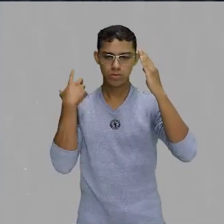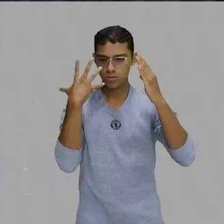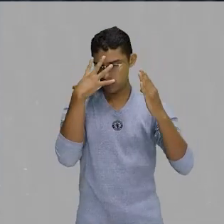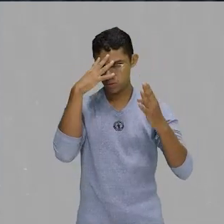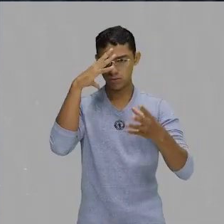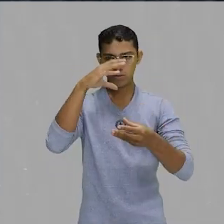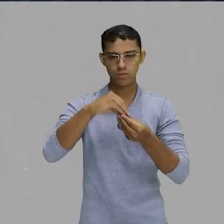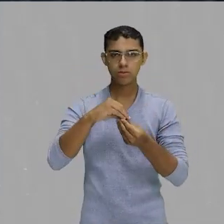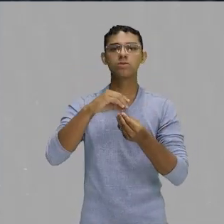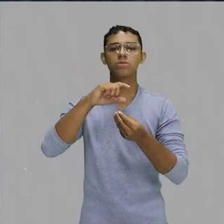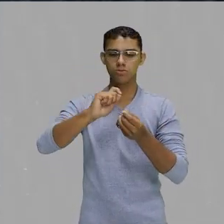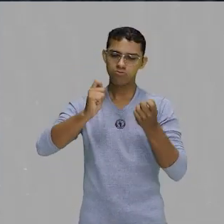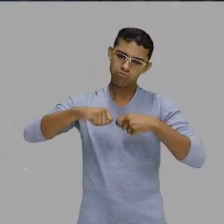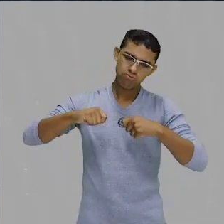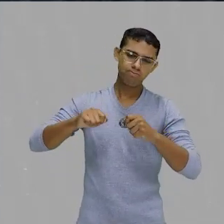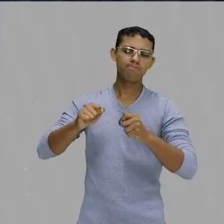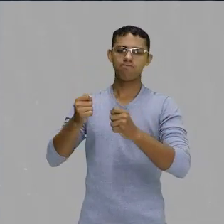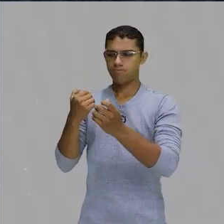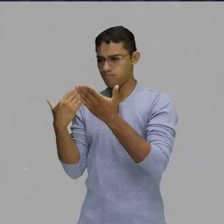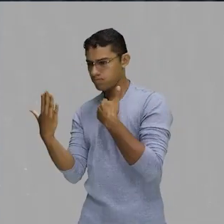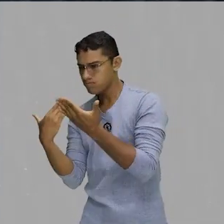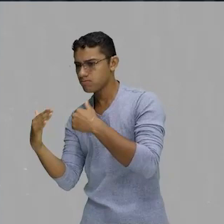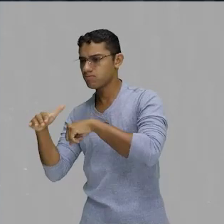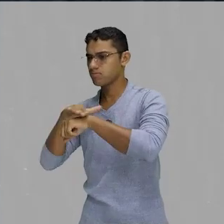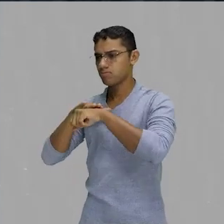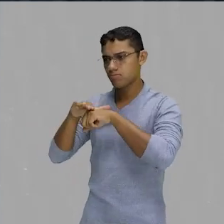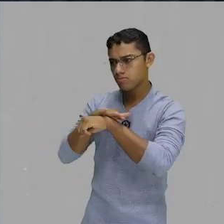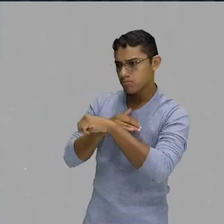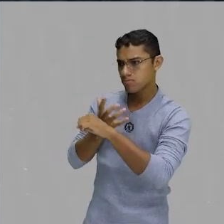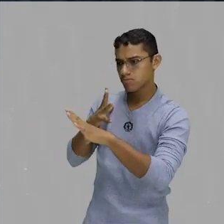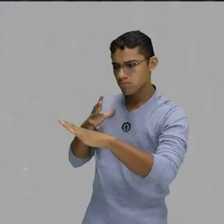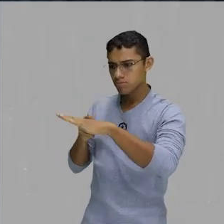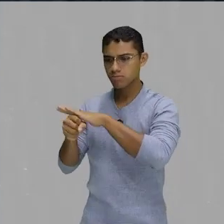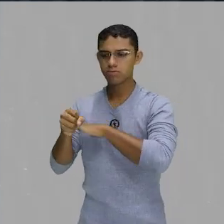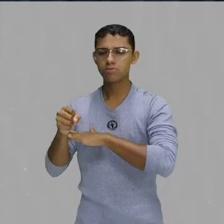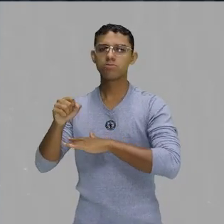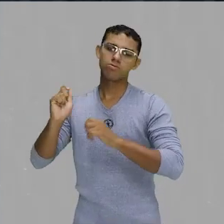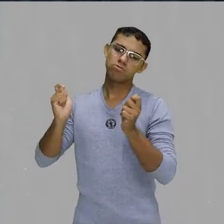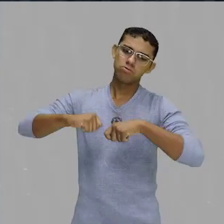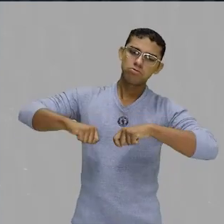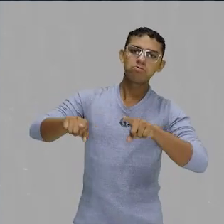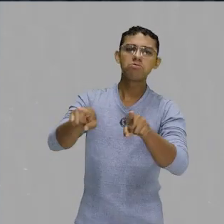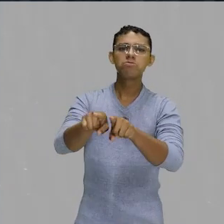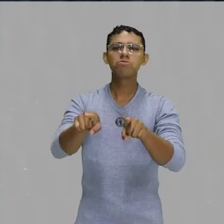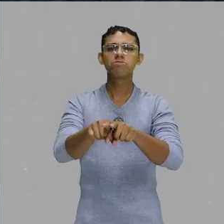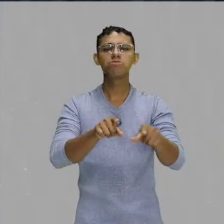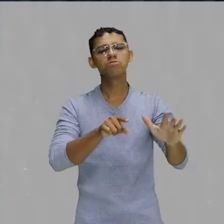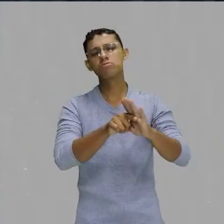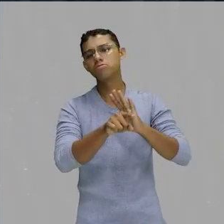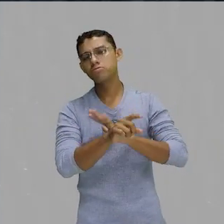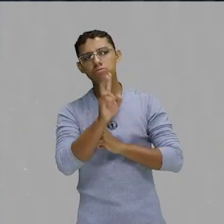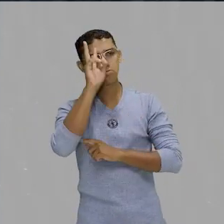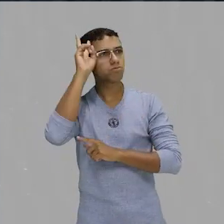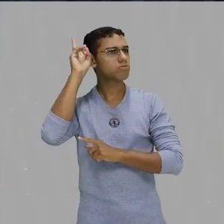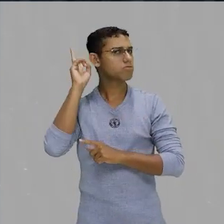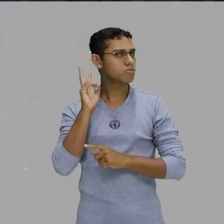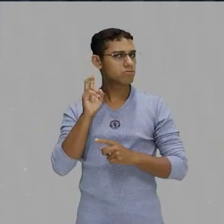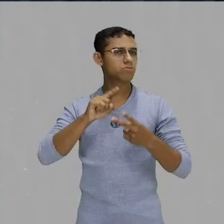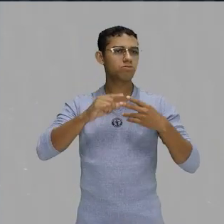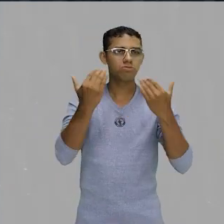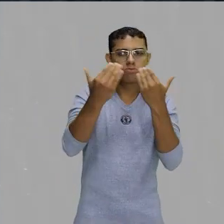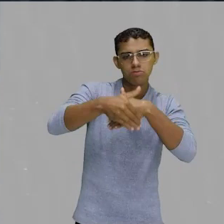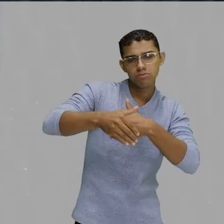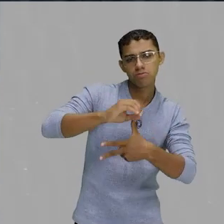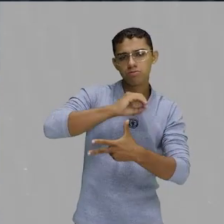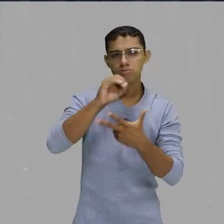que a gente possa tanto conversar, como se inteirar mesmo, como também nas questões de vestibulares e provas demais